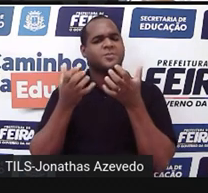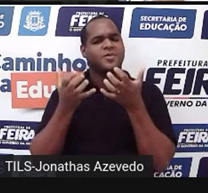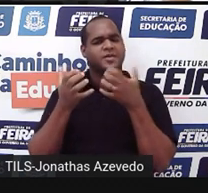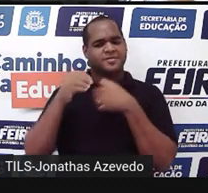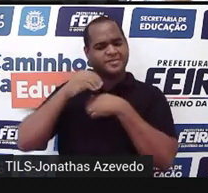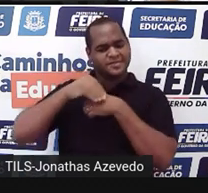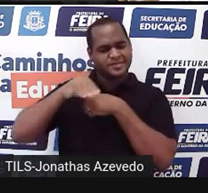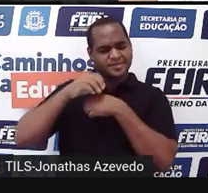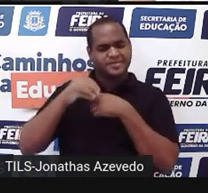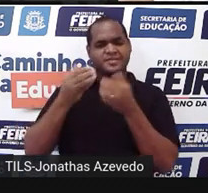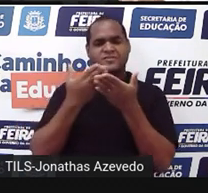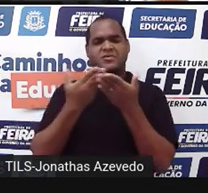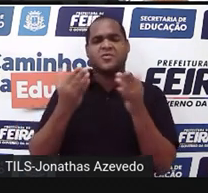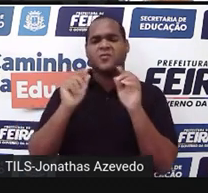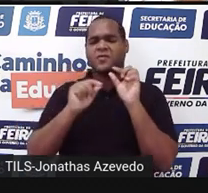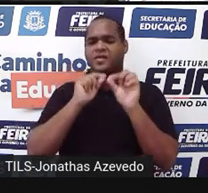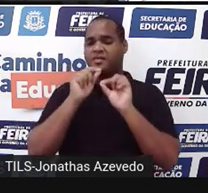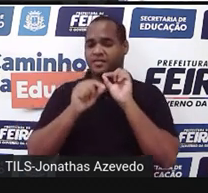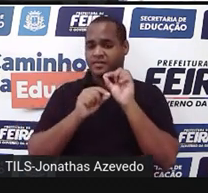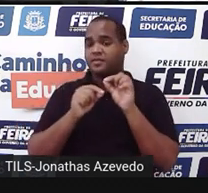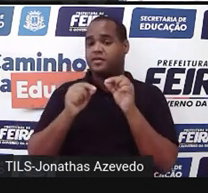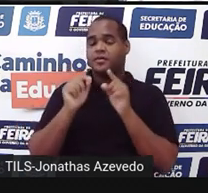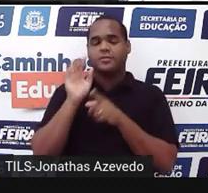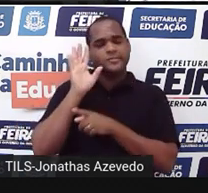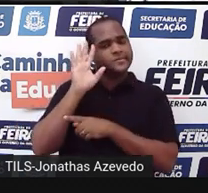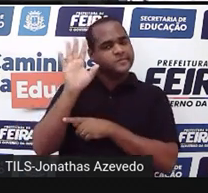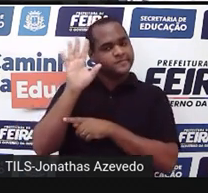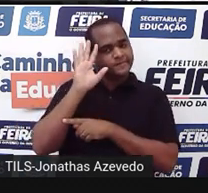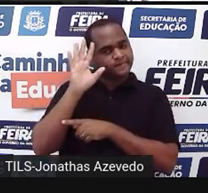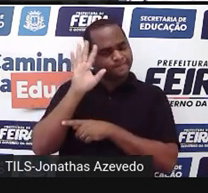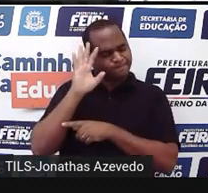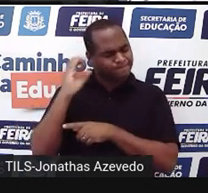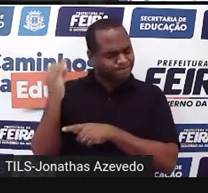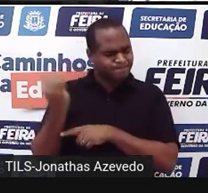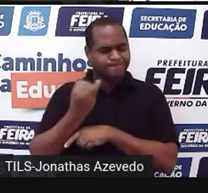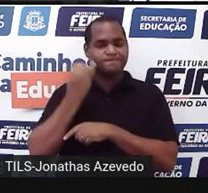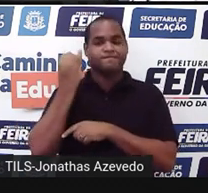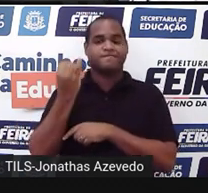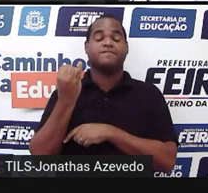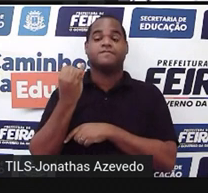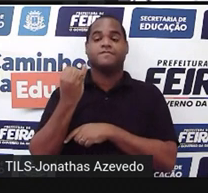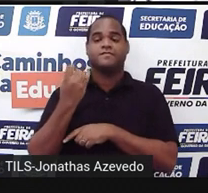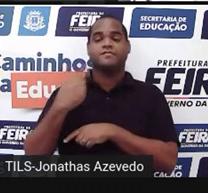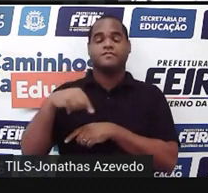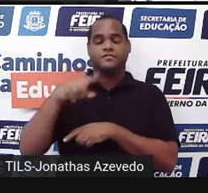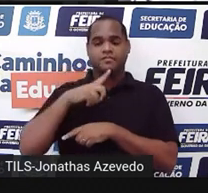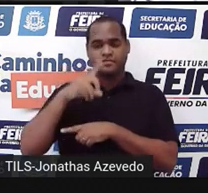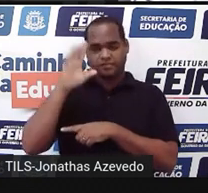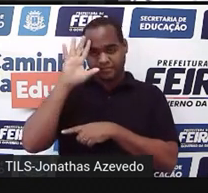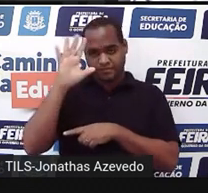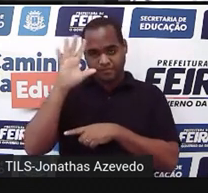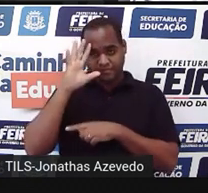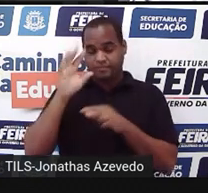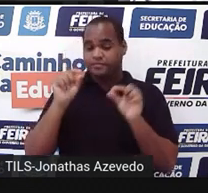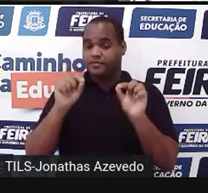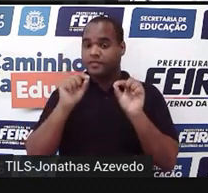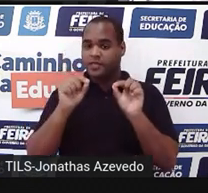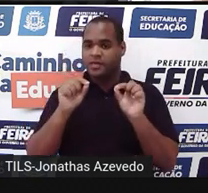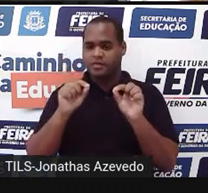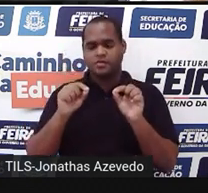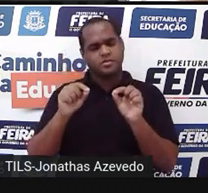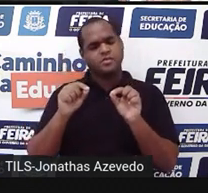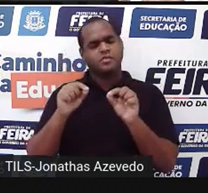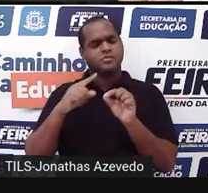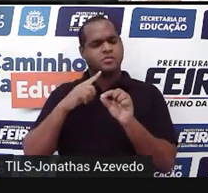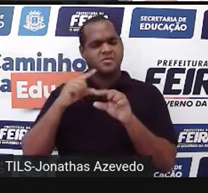dizer para você com esse pensamento que a gente construiu até aqui? Aliás,